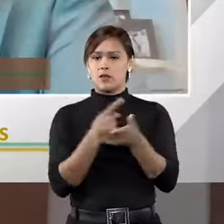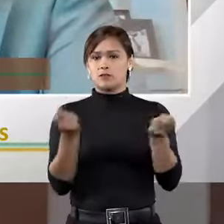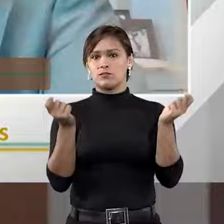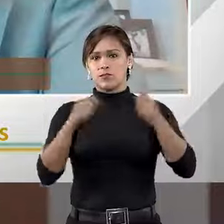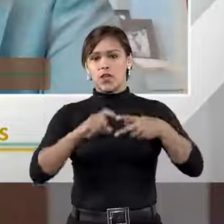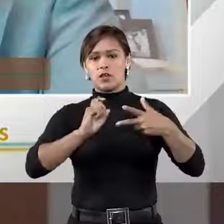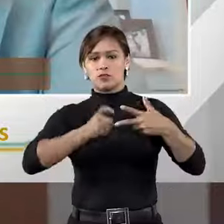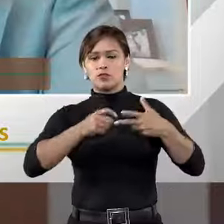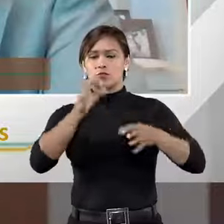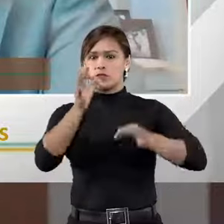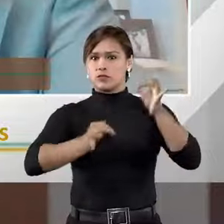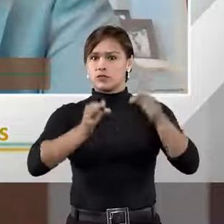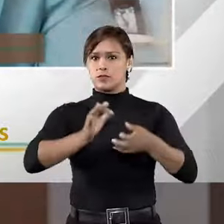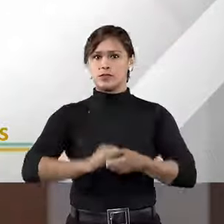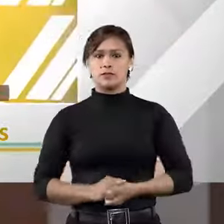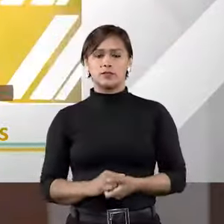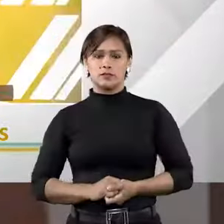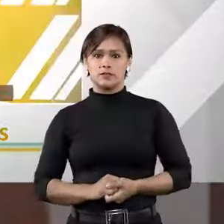executivo judicial.